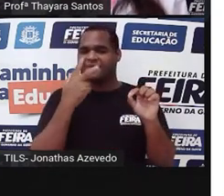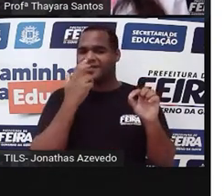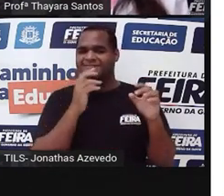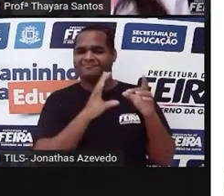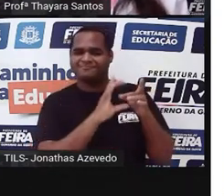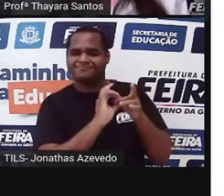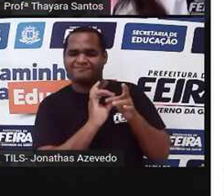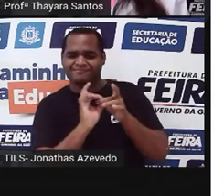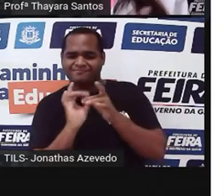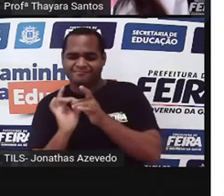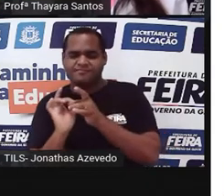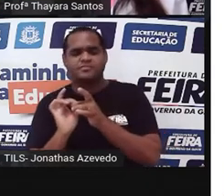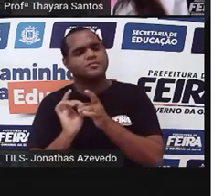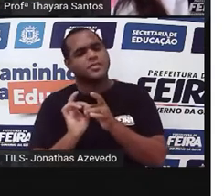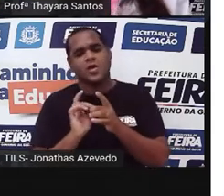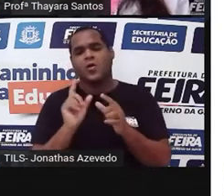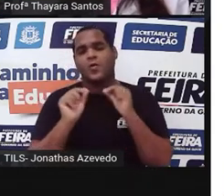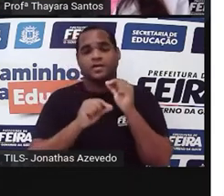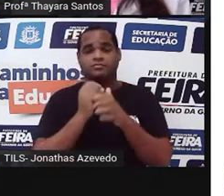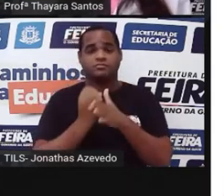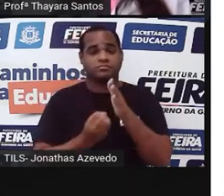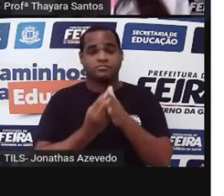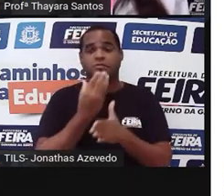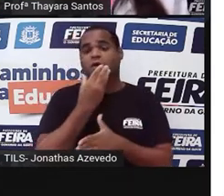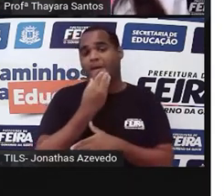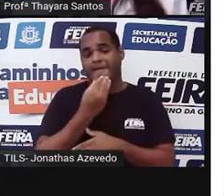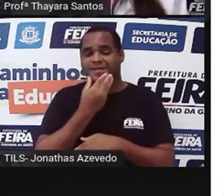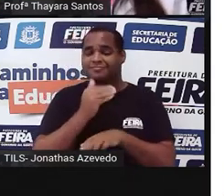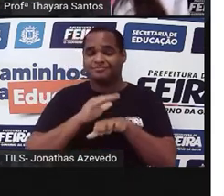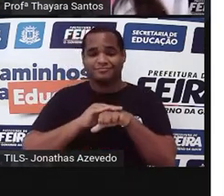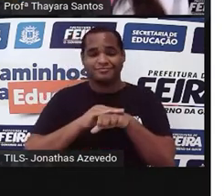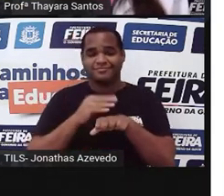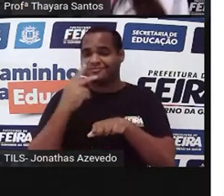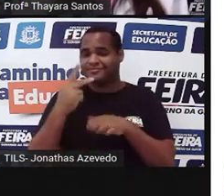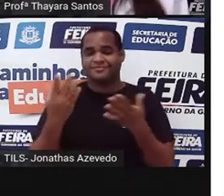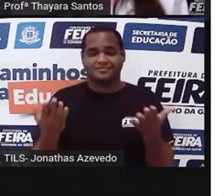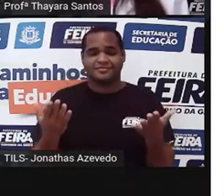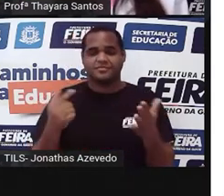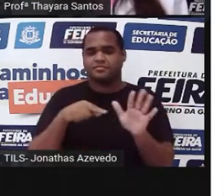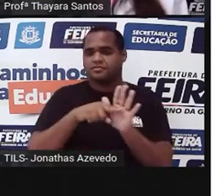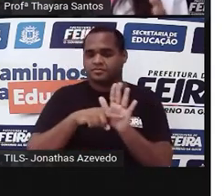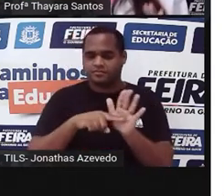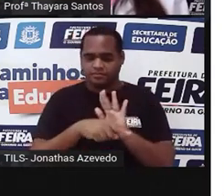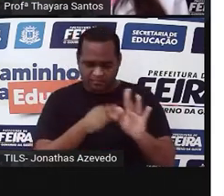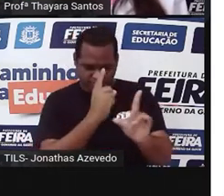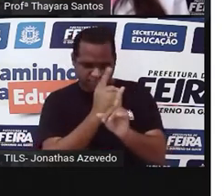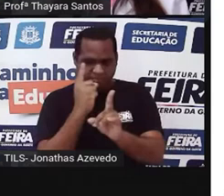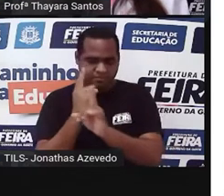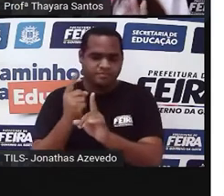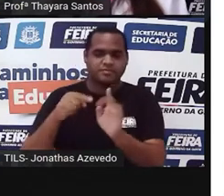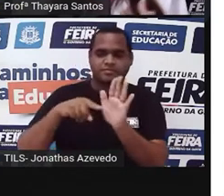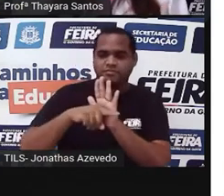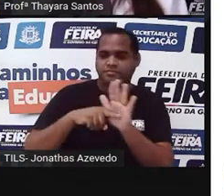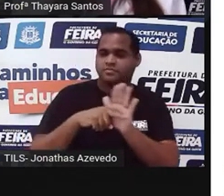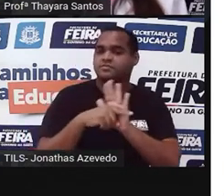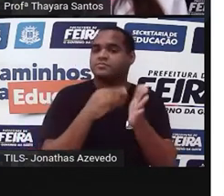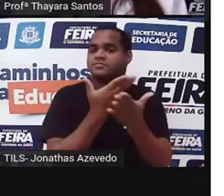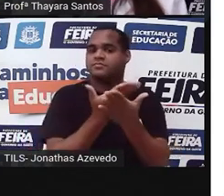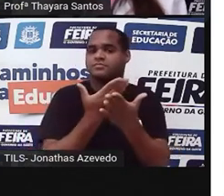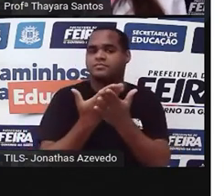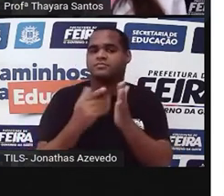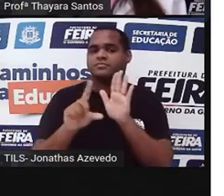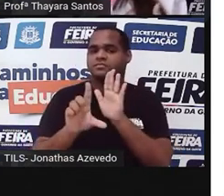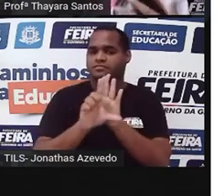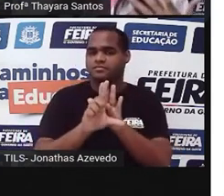corrente, que foi criada por Lamarck. E ele, nos estudos dele, ele acabou formulando duas leis,